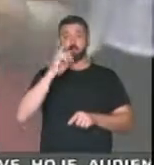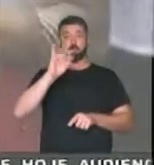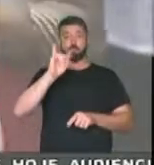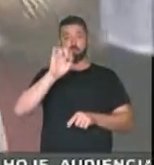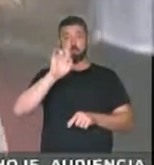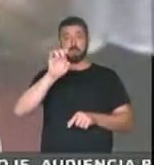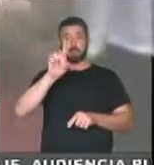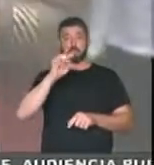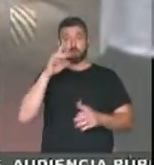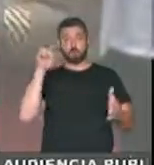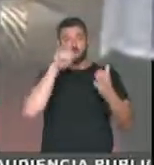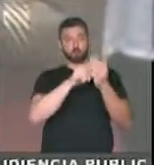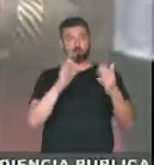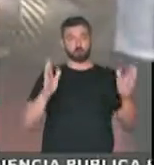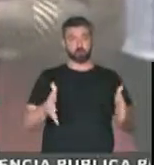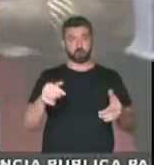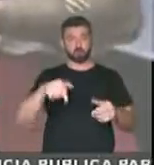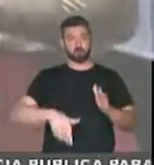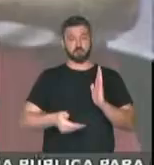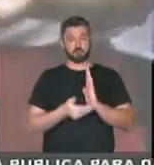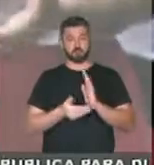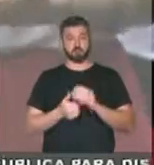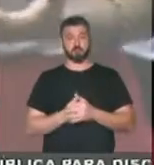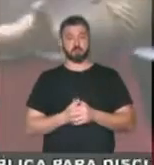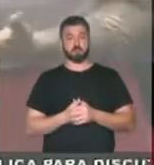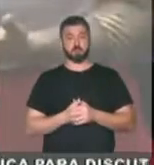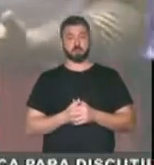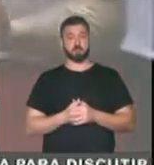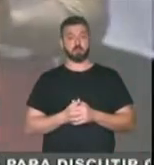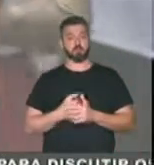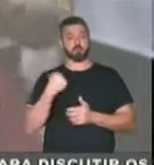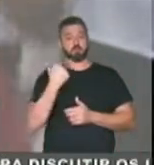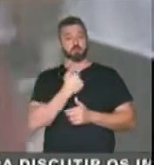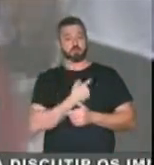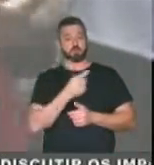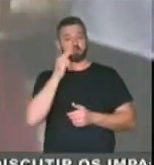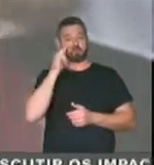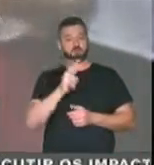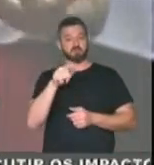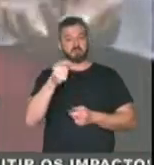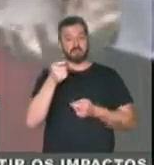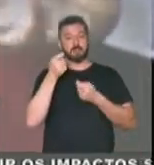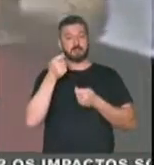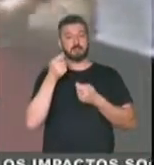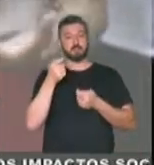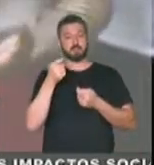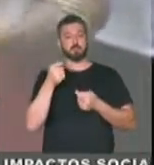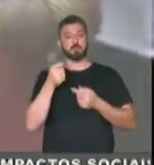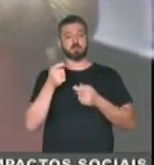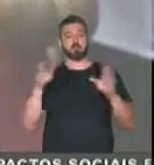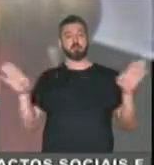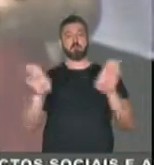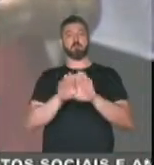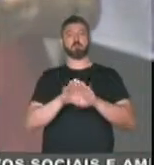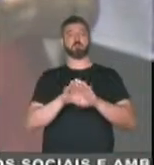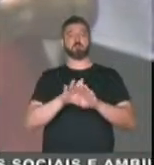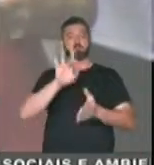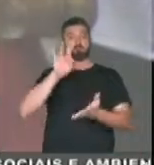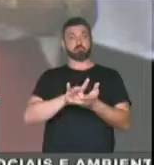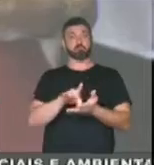Figueiredo já fez uma denúncia nesse sentido aqui na Câmara dos Deputados. Nós estamos vendo uma tentativa de fechar,